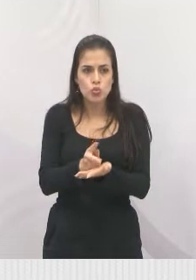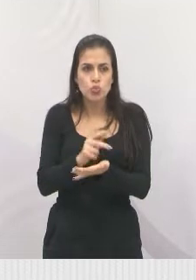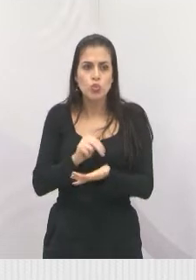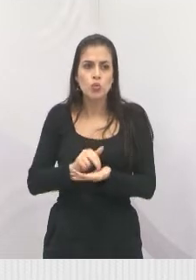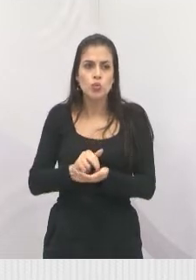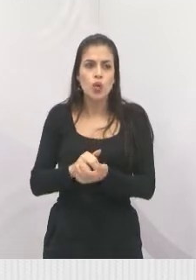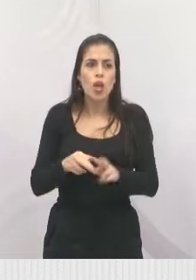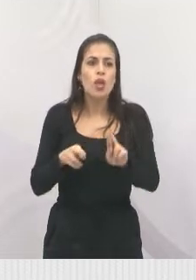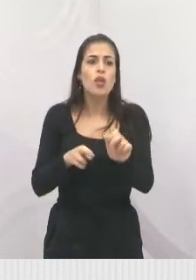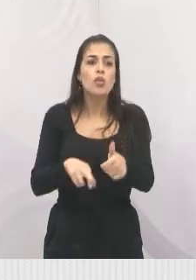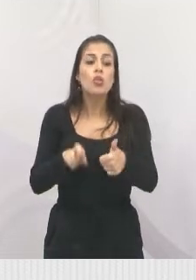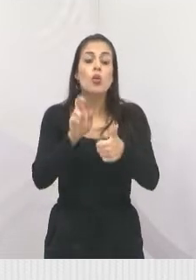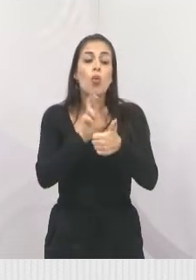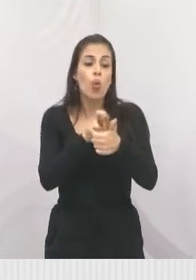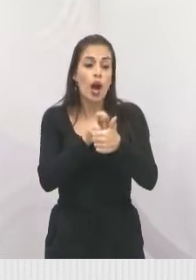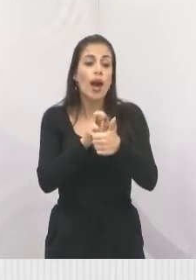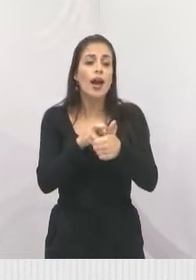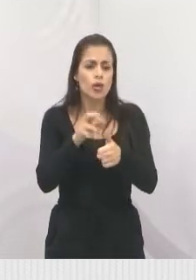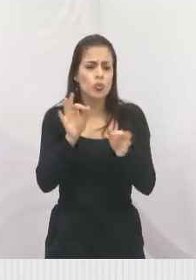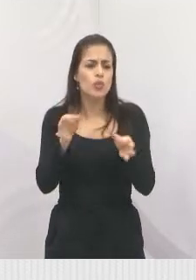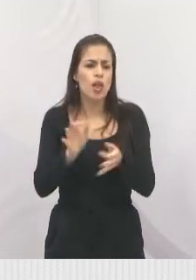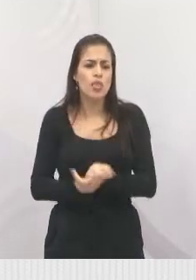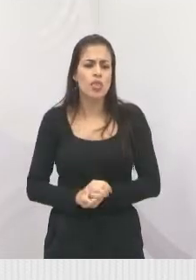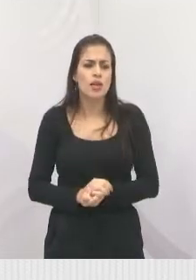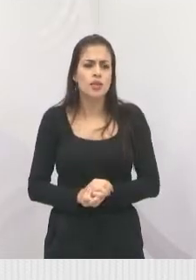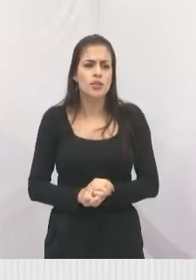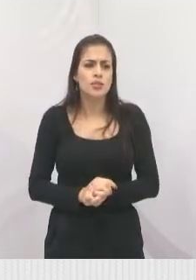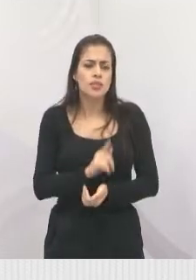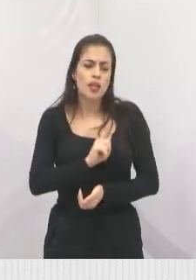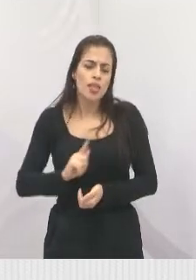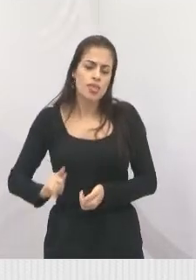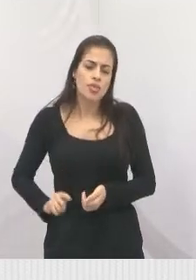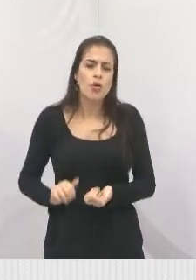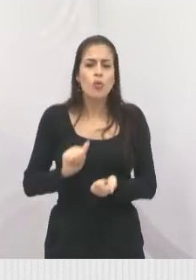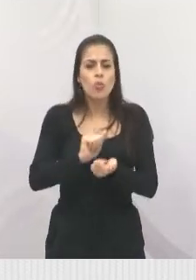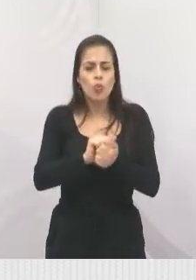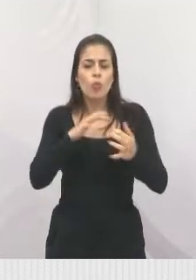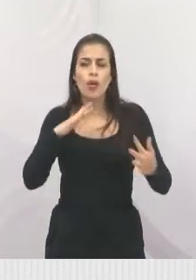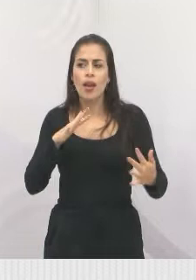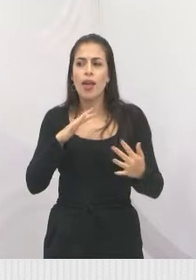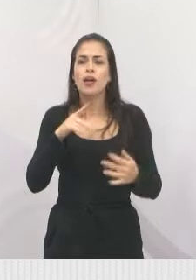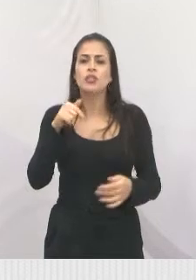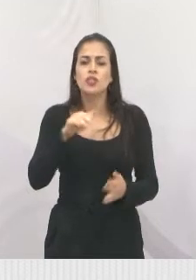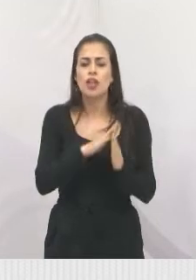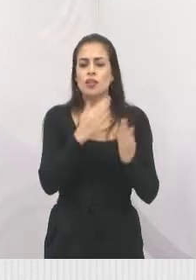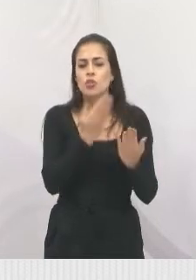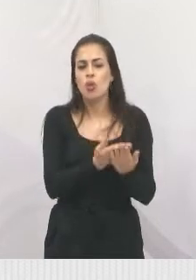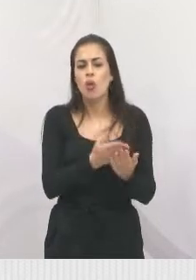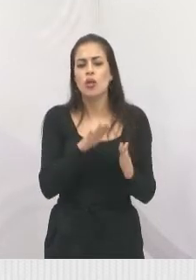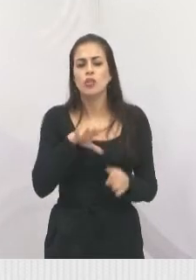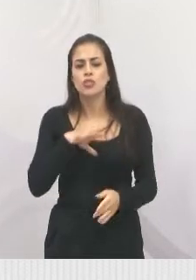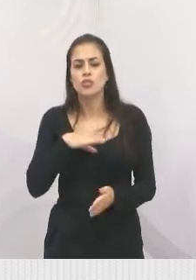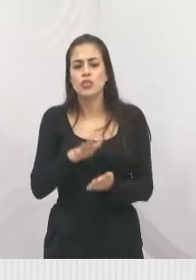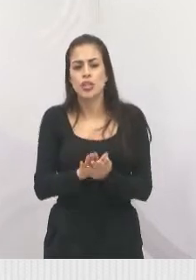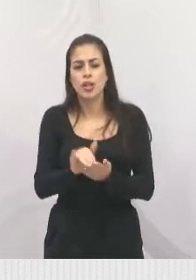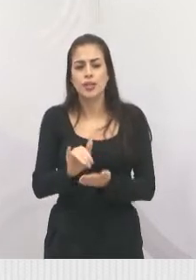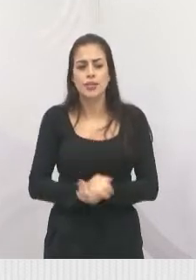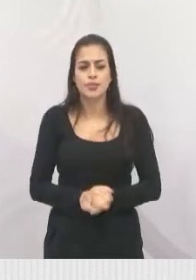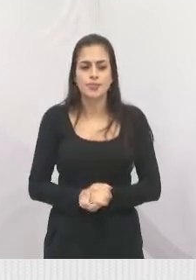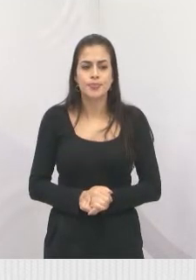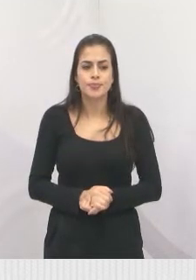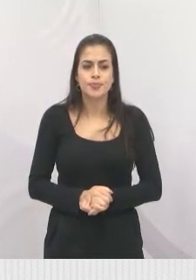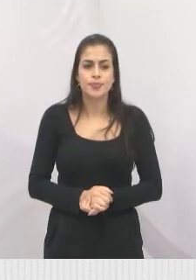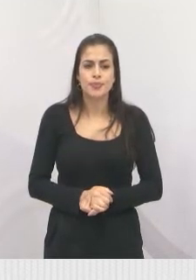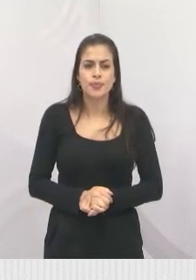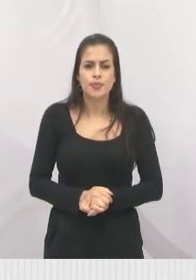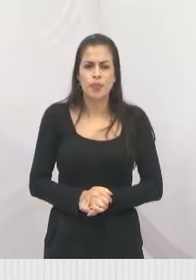estão fazendo uma gestão de qualidade nas escolas aqui de Jacareí. Também, no próximo slide,